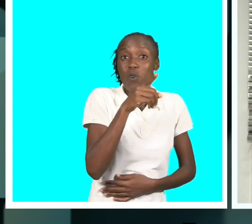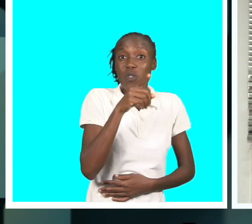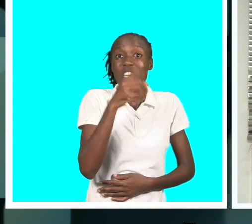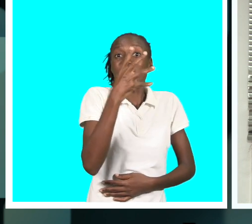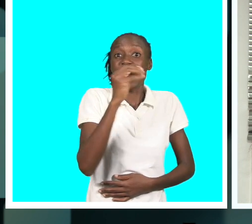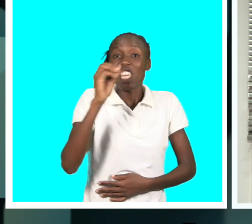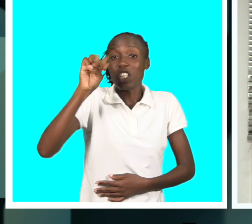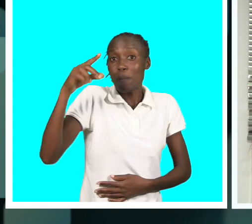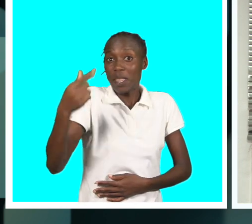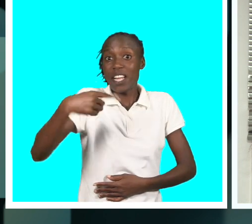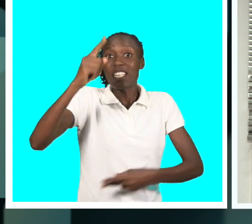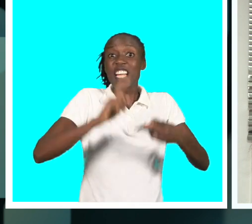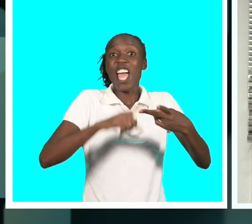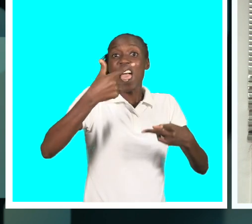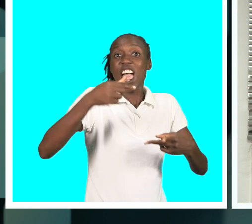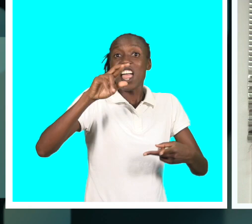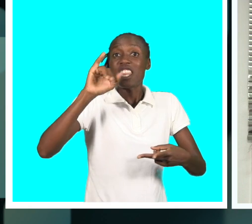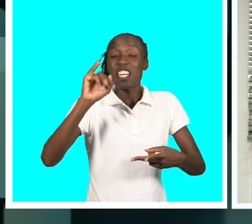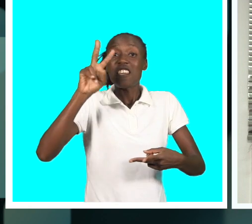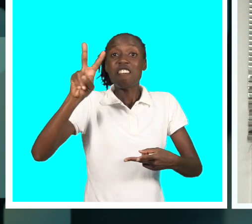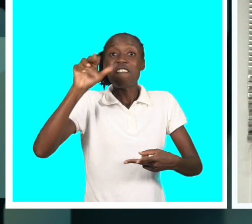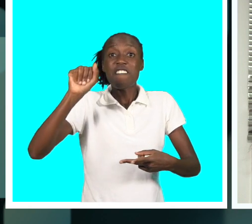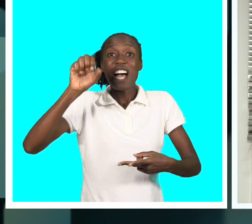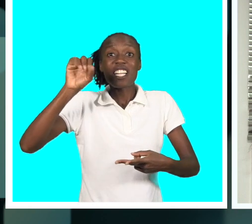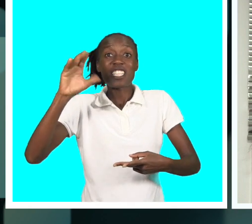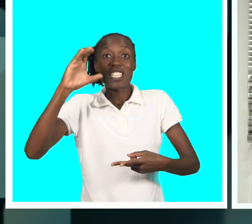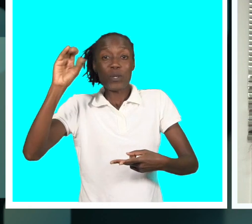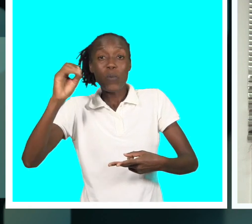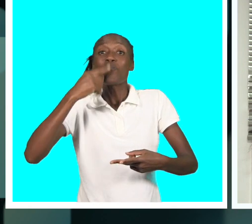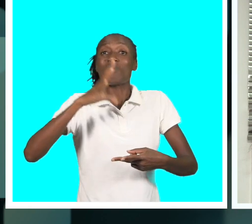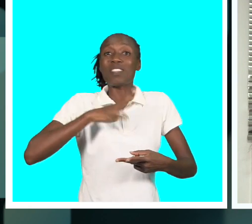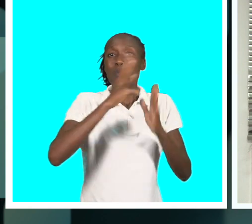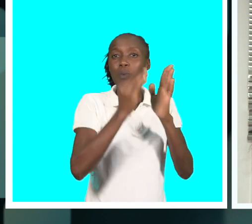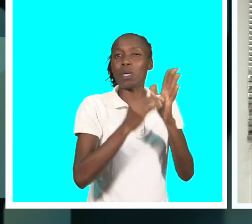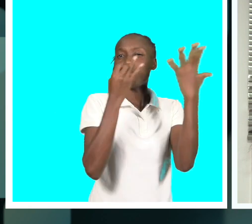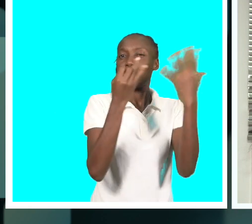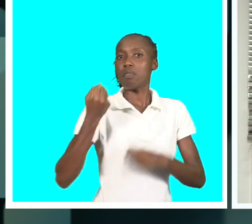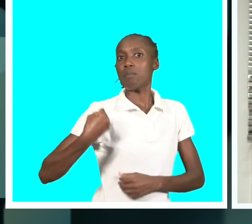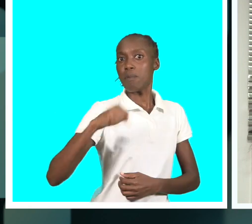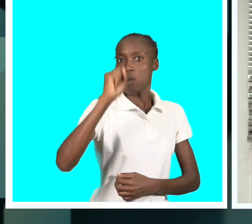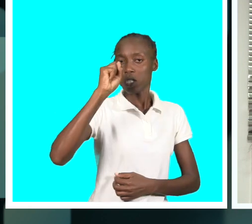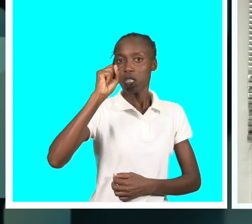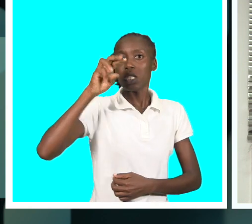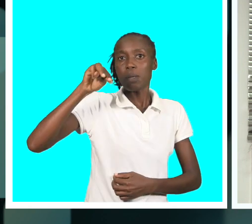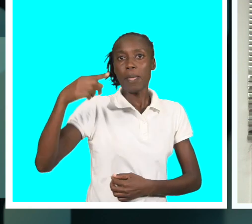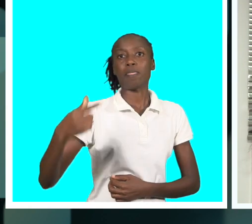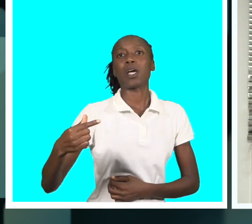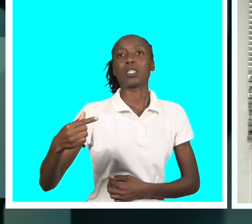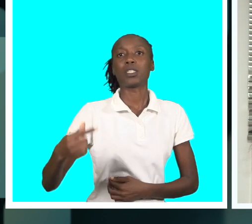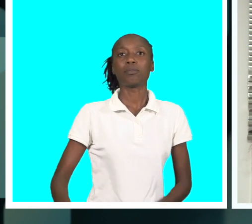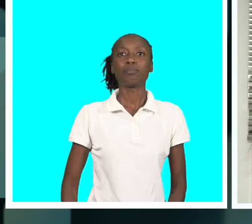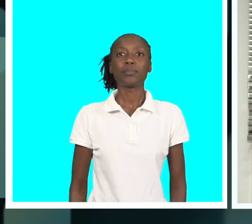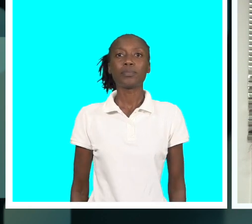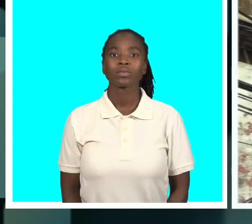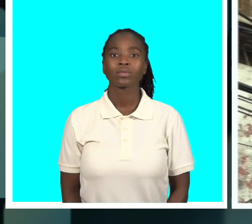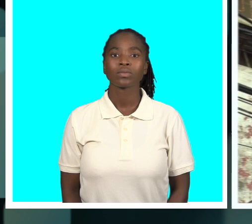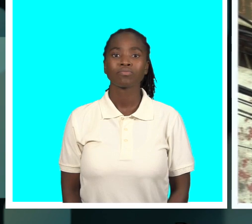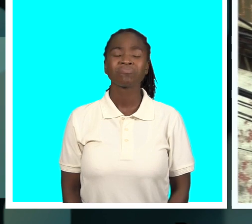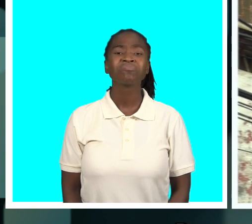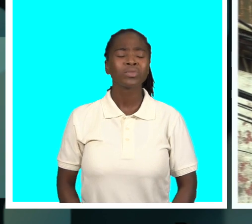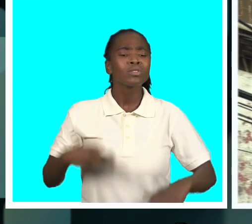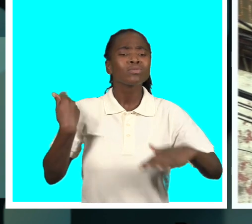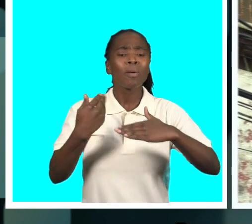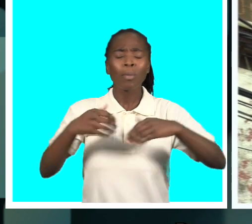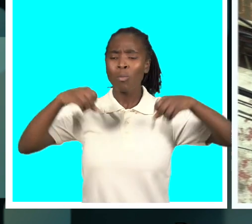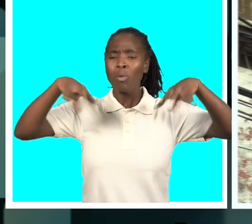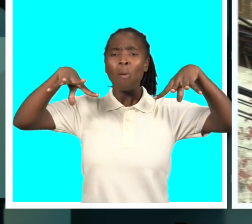.501 meticais. Temos um contrato prefásico que anda na ordem de 7 mil meticais. Para